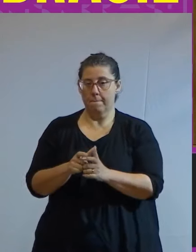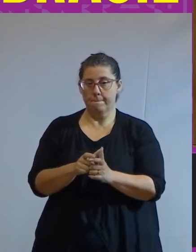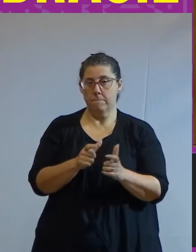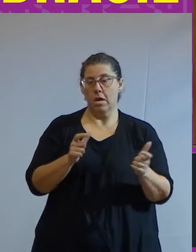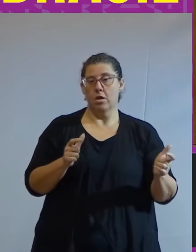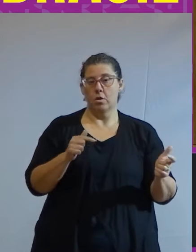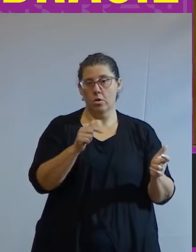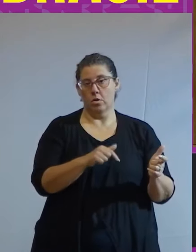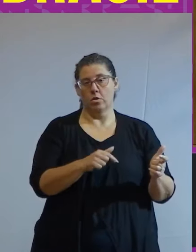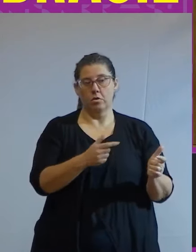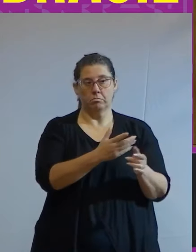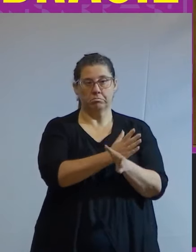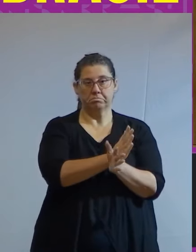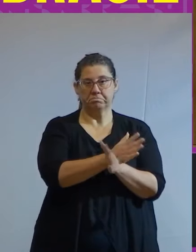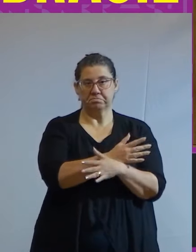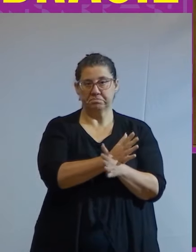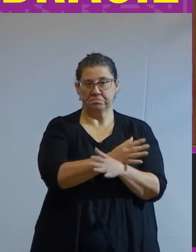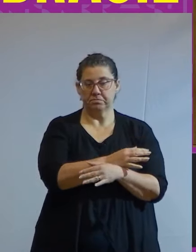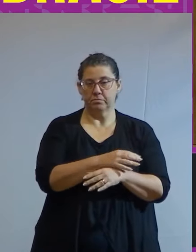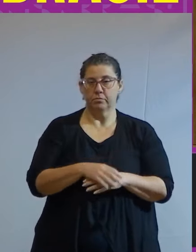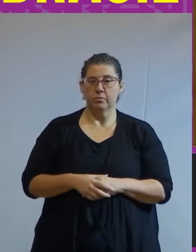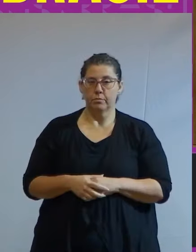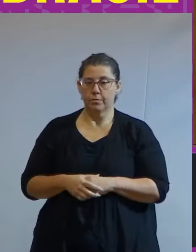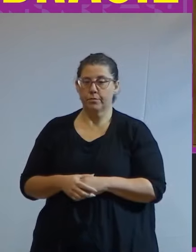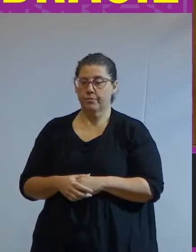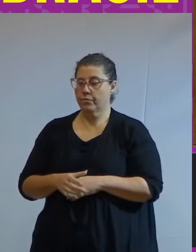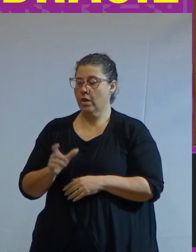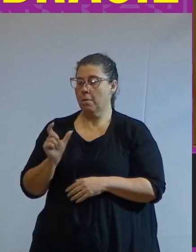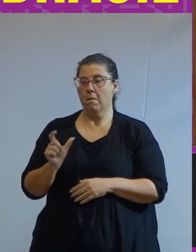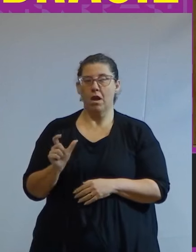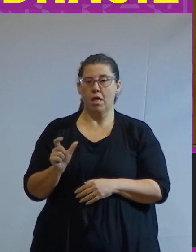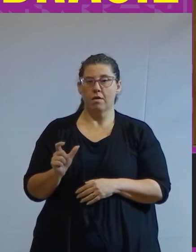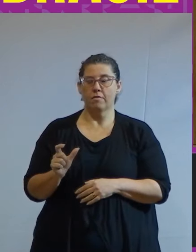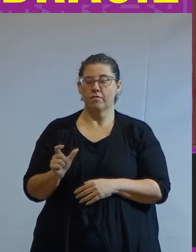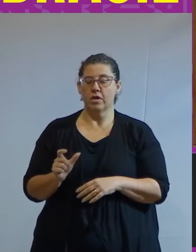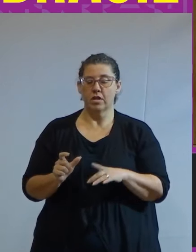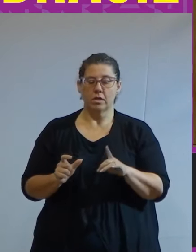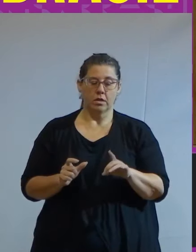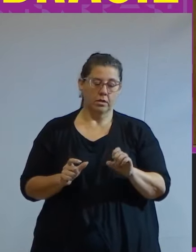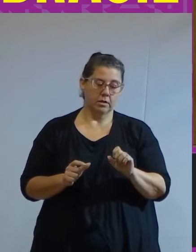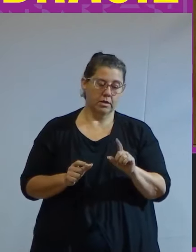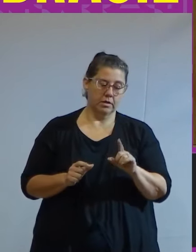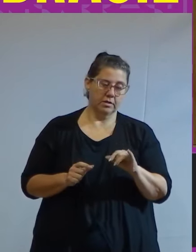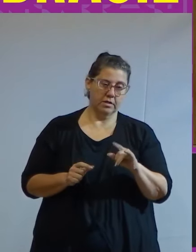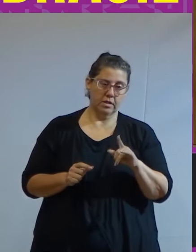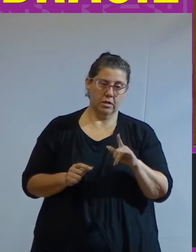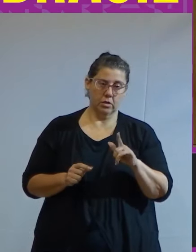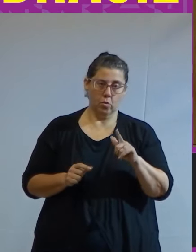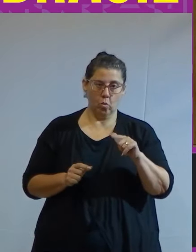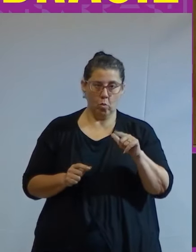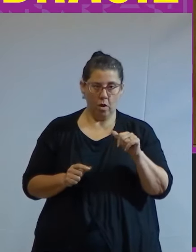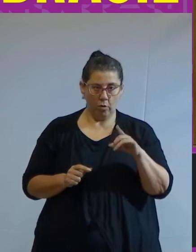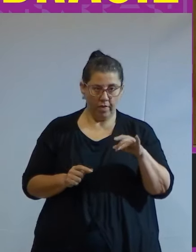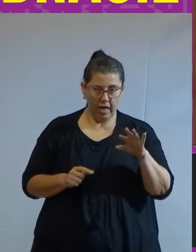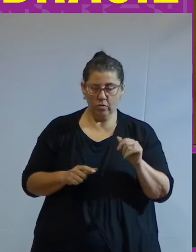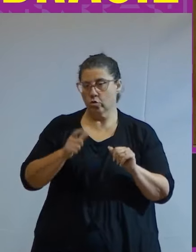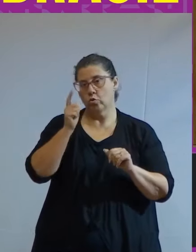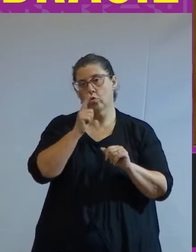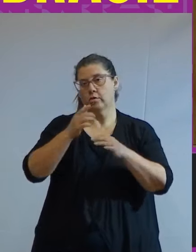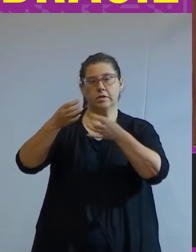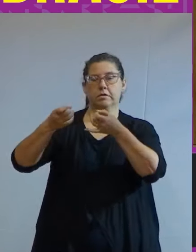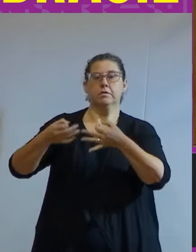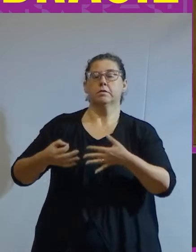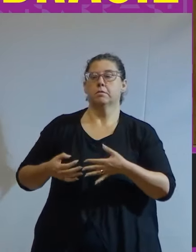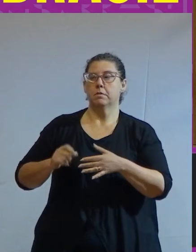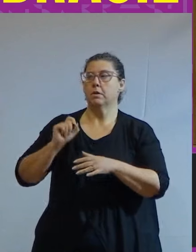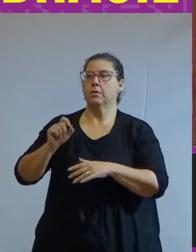maioria à margem. A palavra desigualdade é incapaz de dar conta desse cenário. Ela